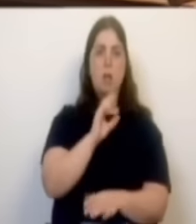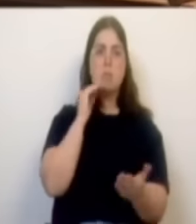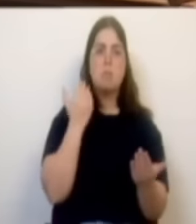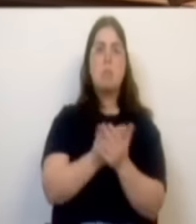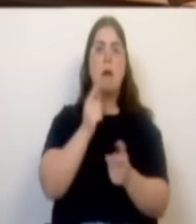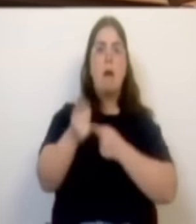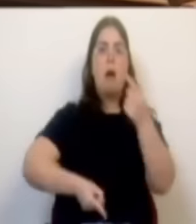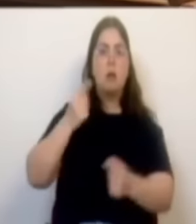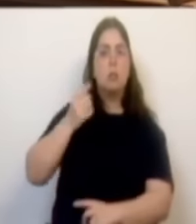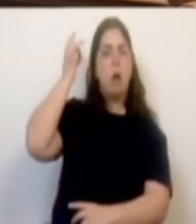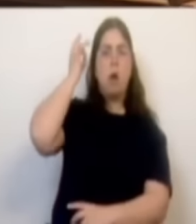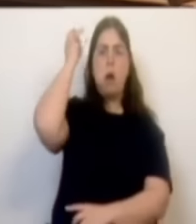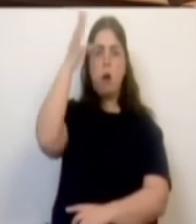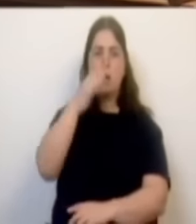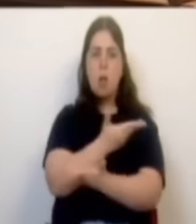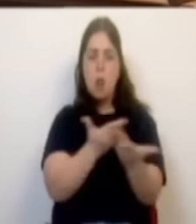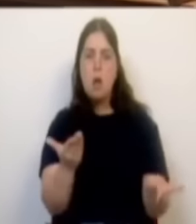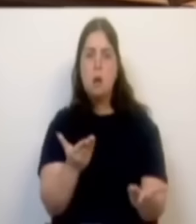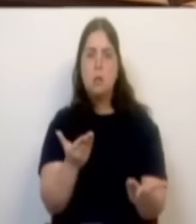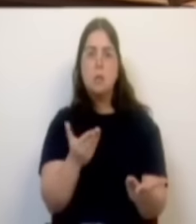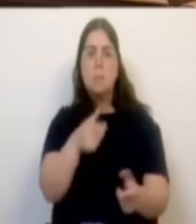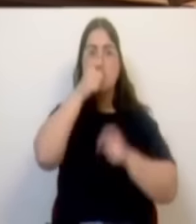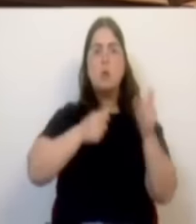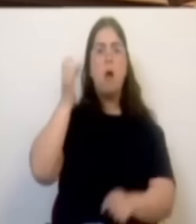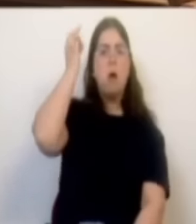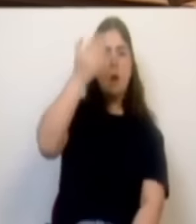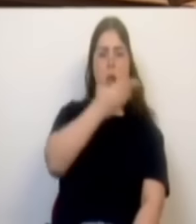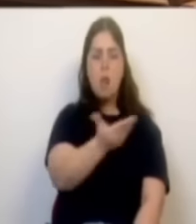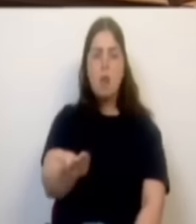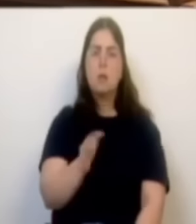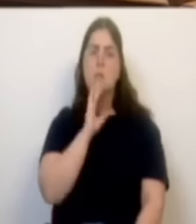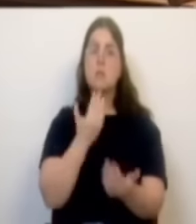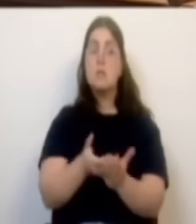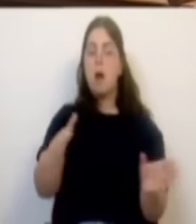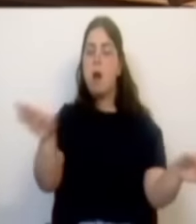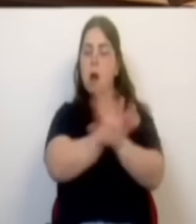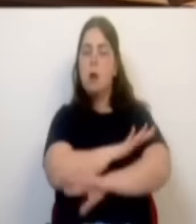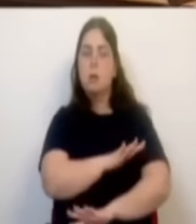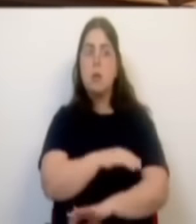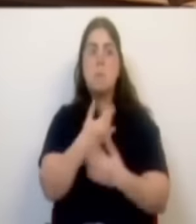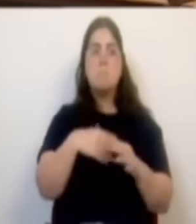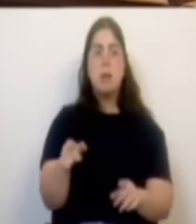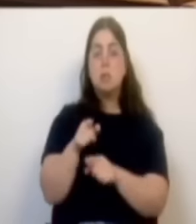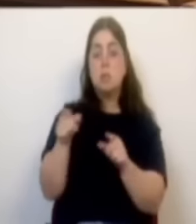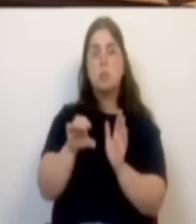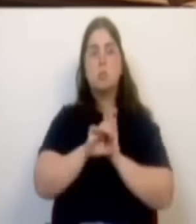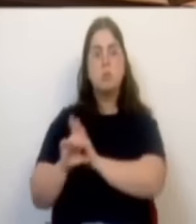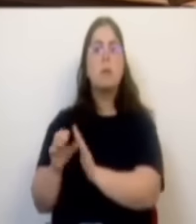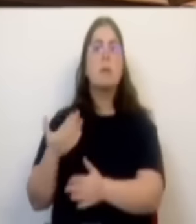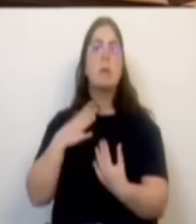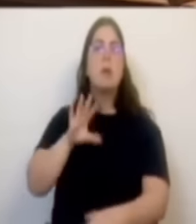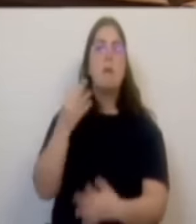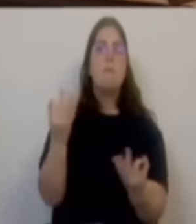quadrilha de bandidos. O Estado é uma quadrilha de bandidos. São os senhores, é o que querem fazer do nosso Estado. Tenham